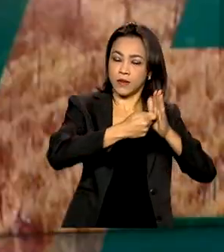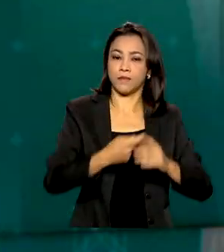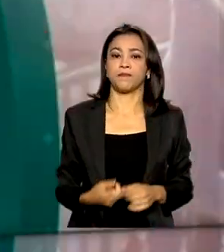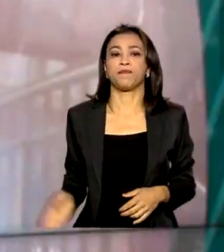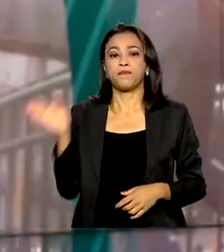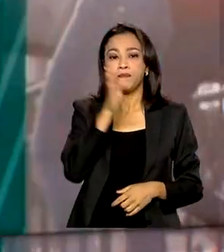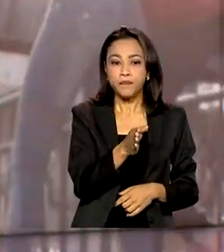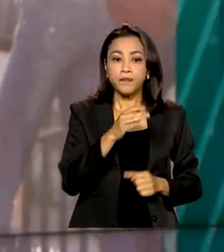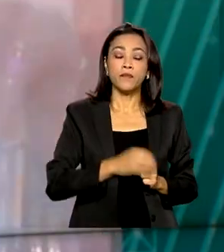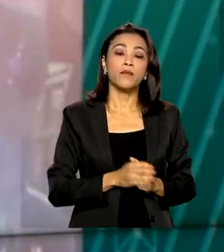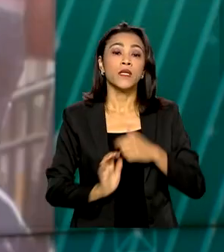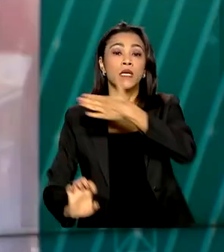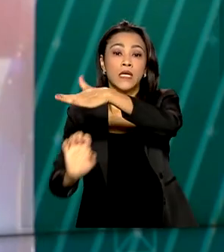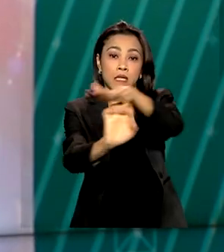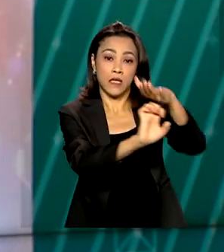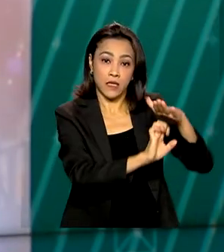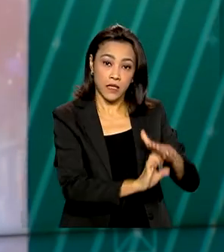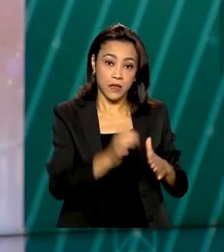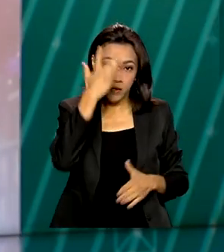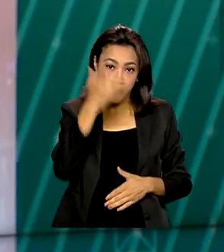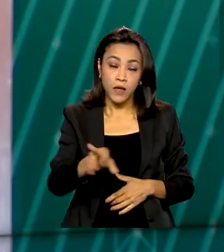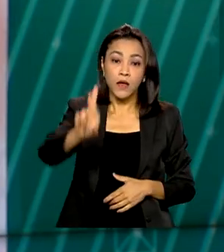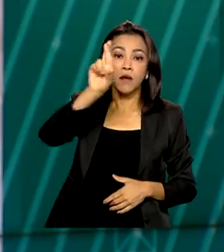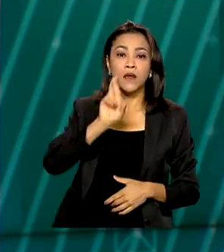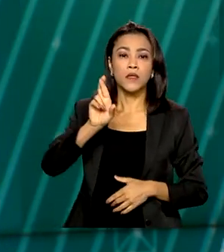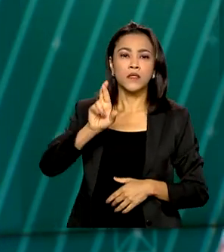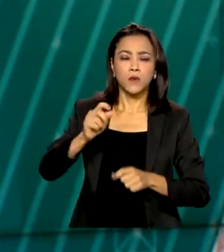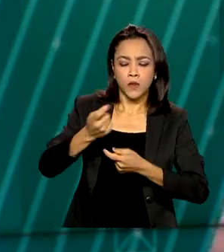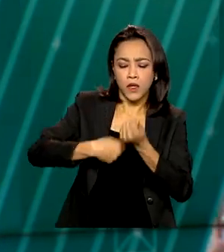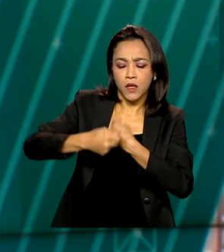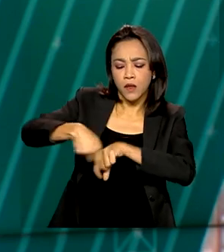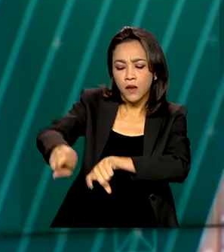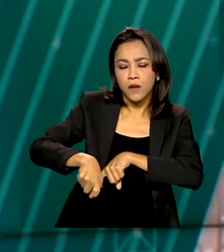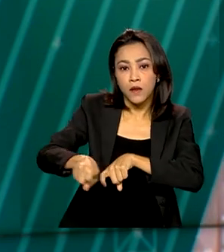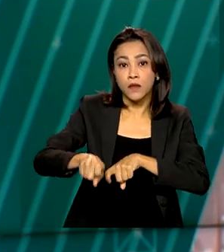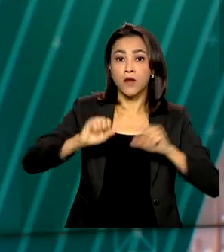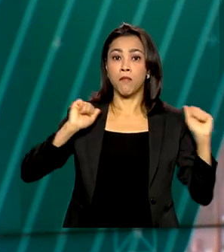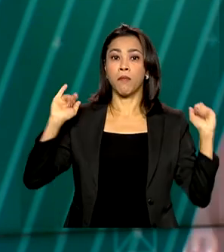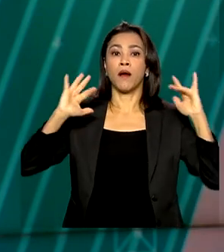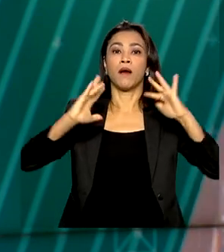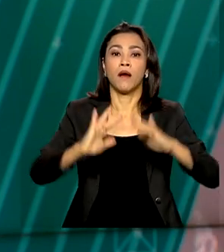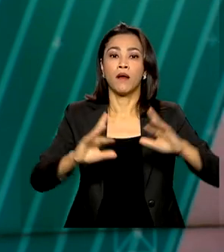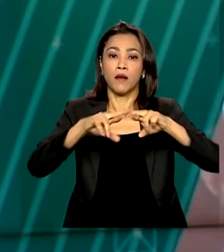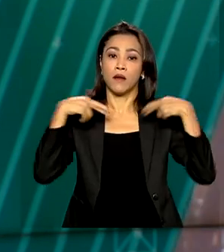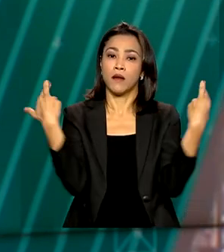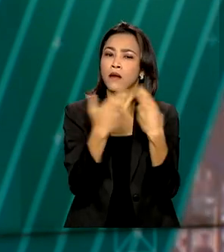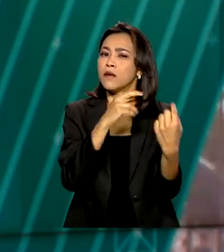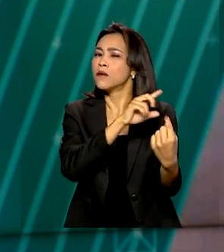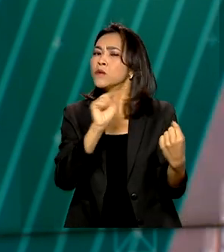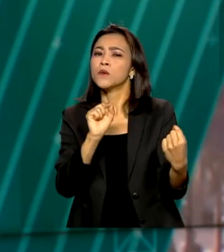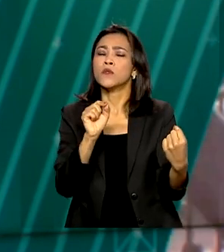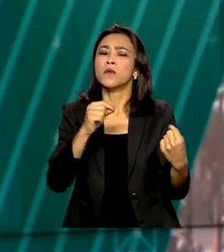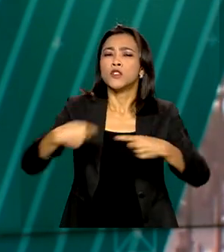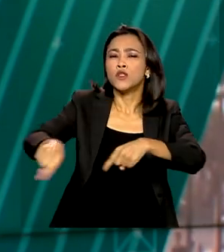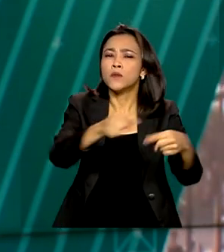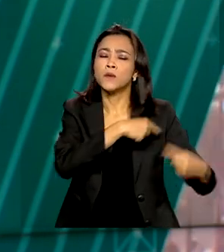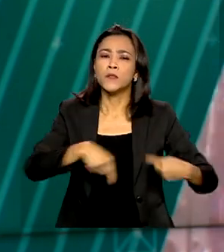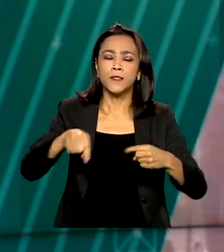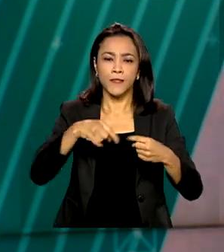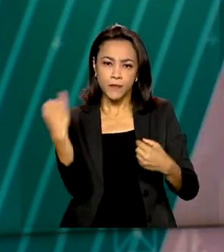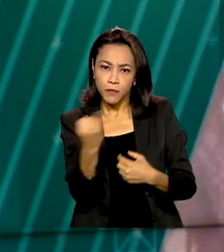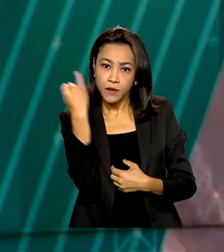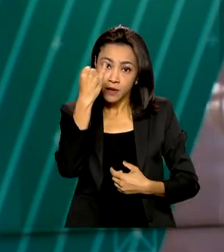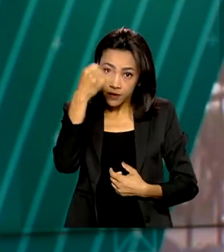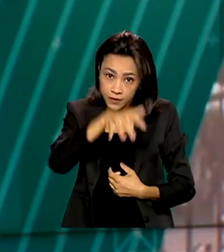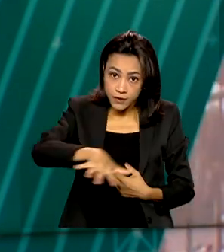Empresários e representantes do agronegócio brasileiro se reuniram em Brasília para discutir a importância do setor para a economia do país.